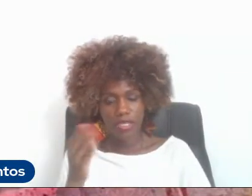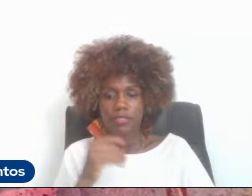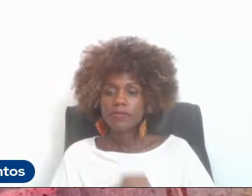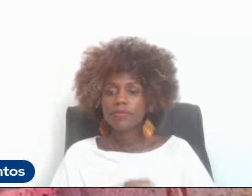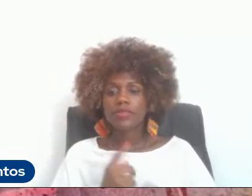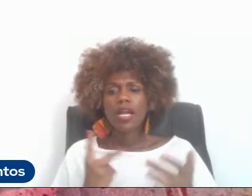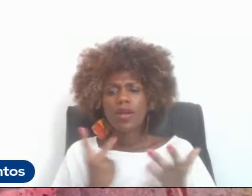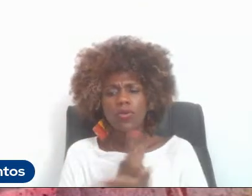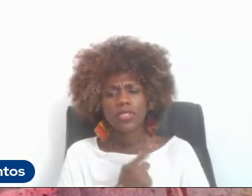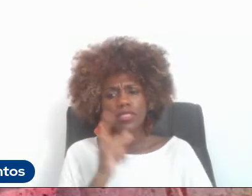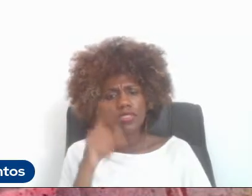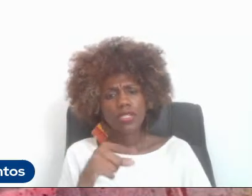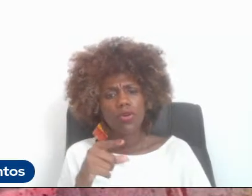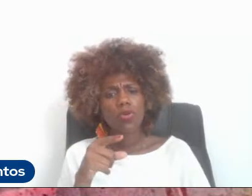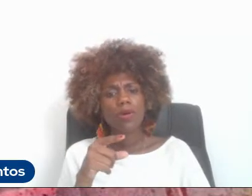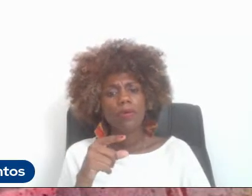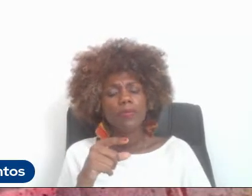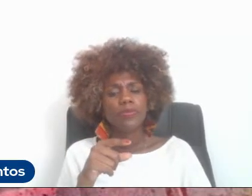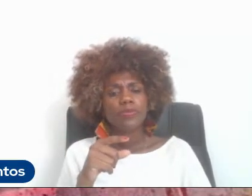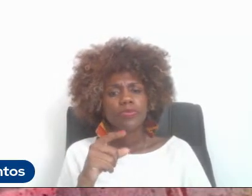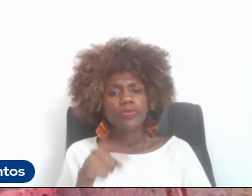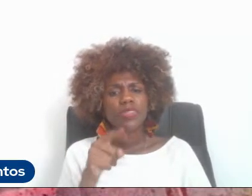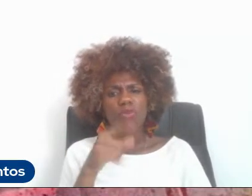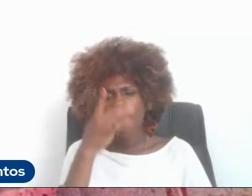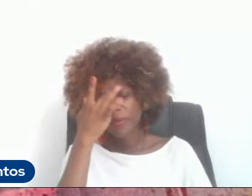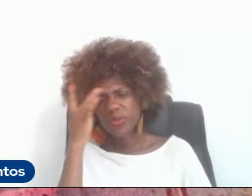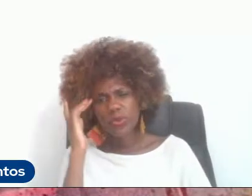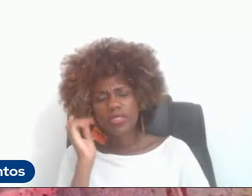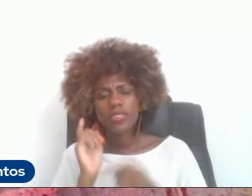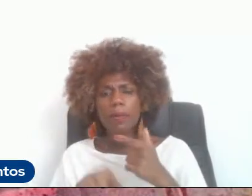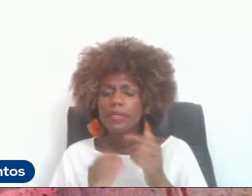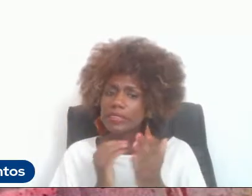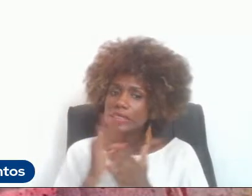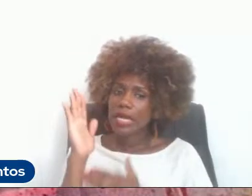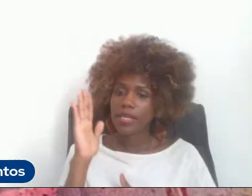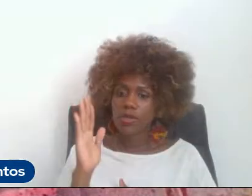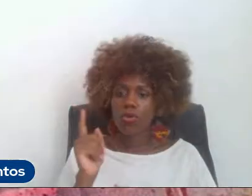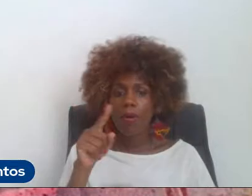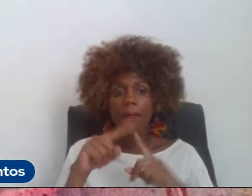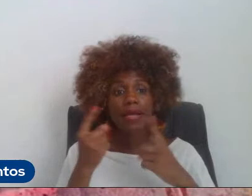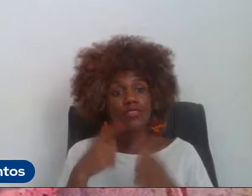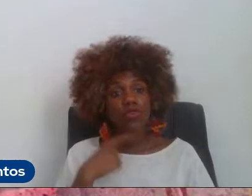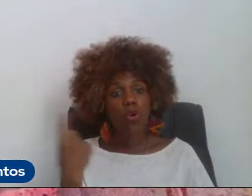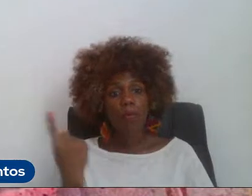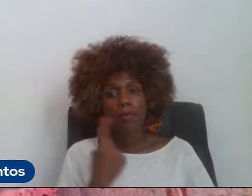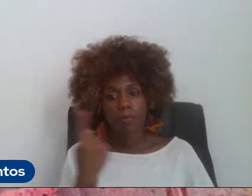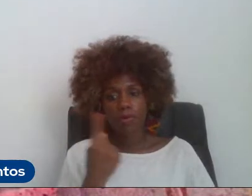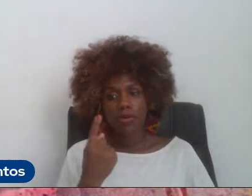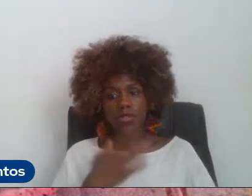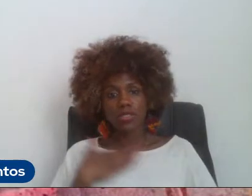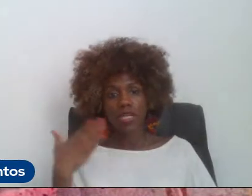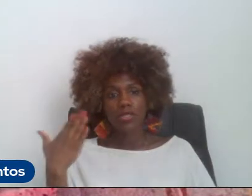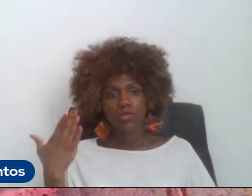no Colégio da Vida também com alguma coisa, alguém também saiu, mas enfim, esse foi o primeiro passo que nos assustou.